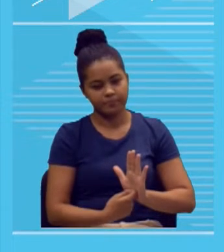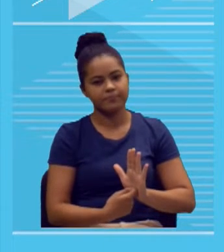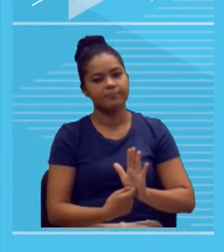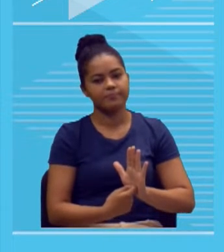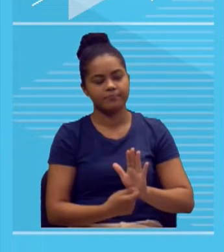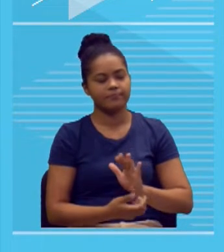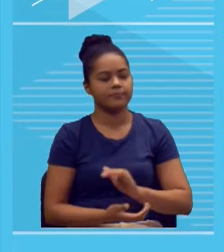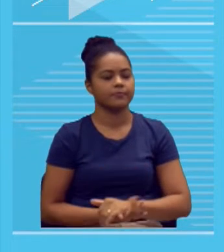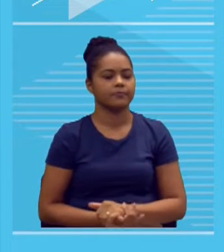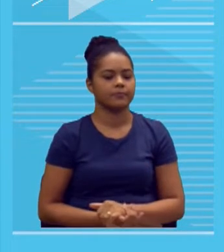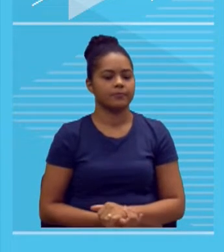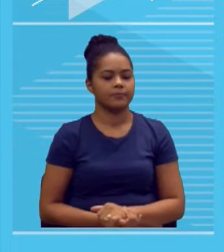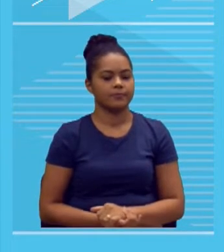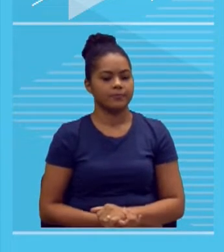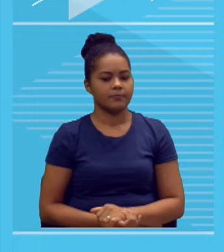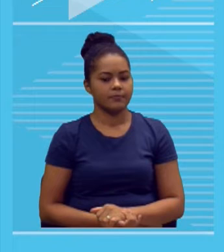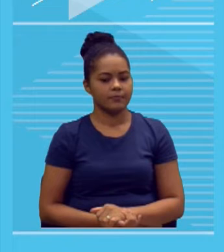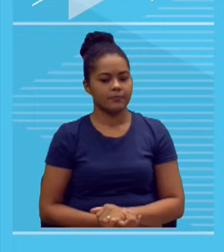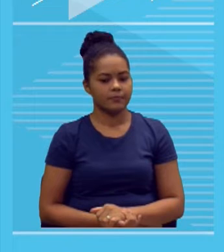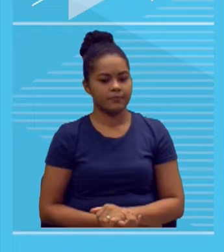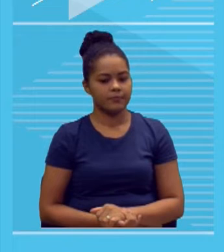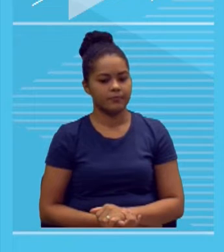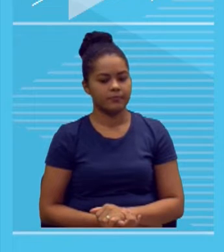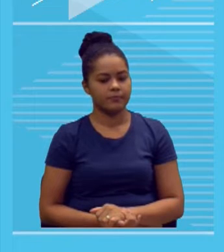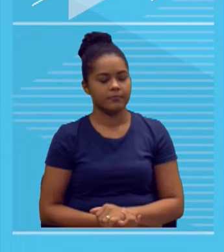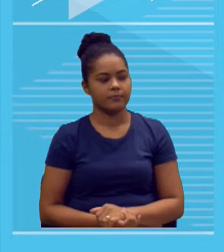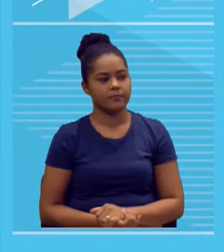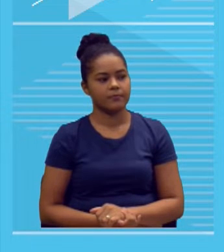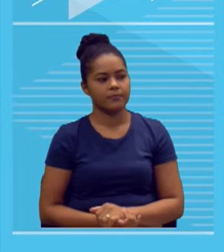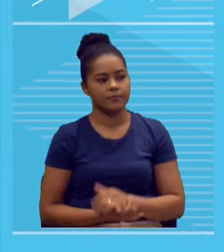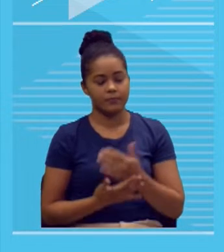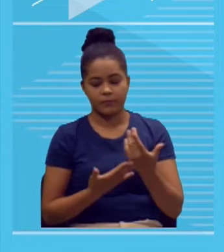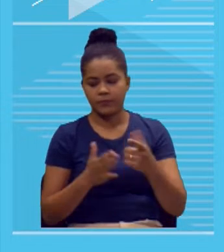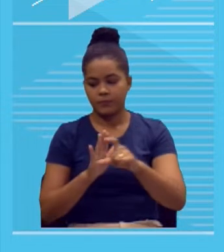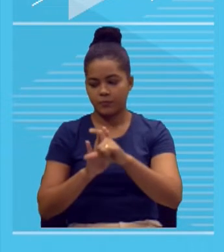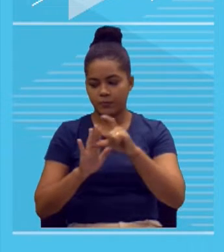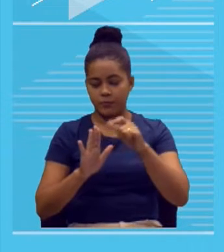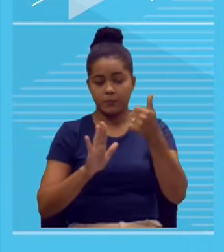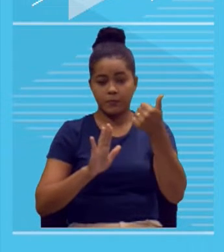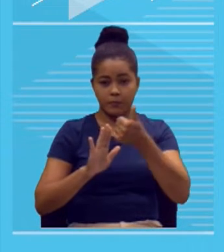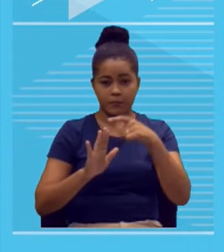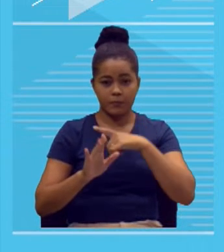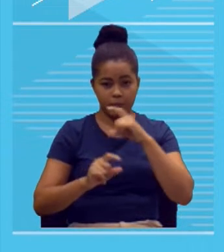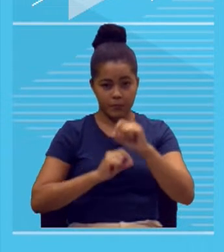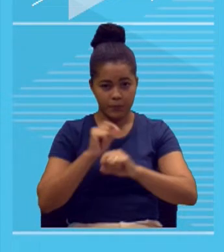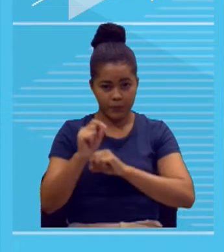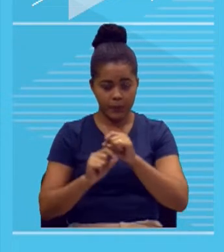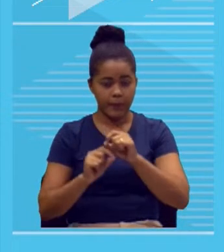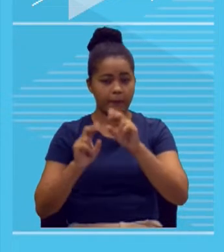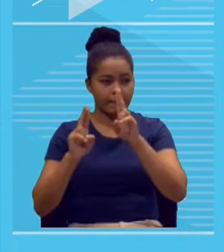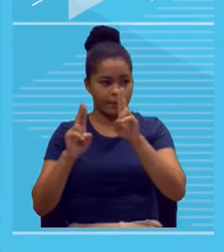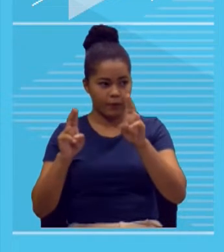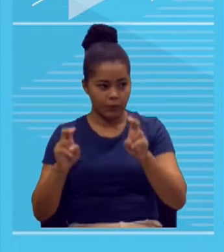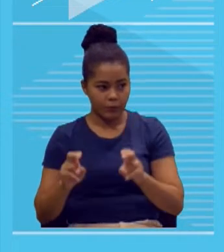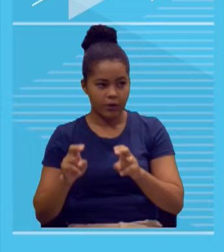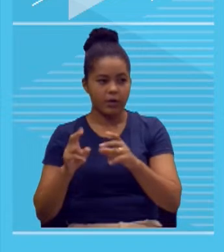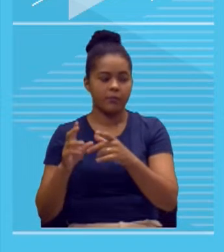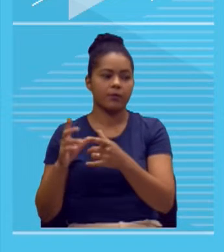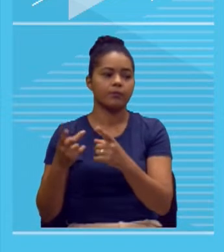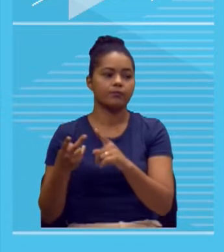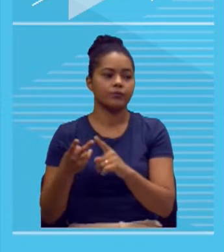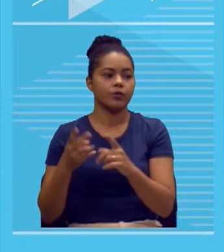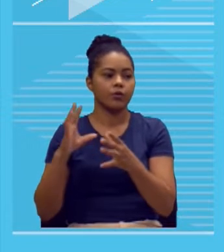Então, veja bem, no primeiro parágrafo, a gente vai ter o tema, a contextualização, com a sua tese, que é a ideia principal,